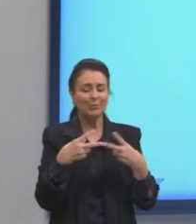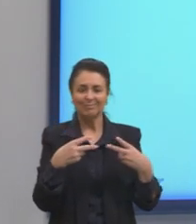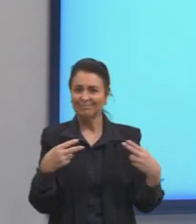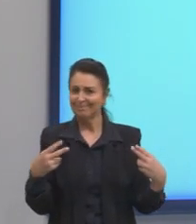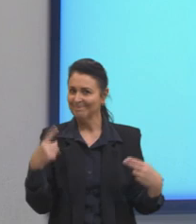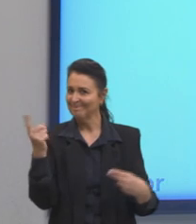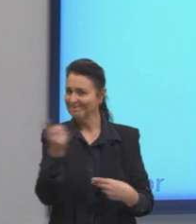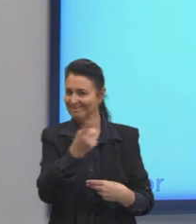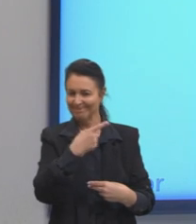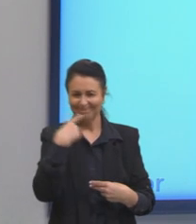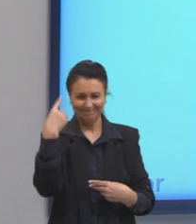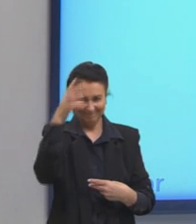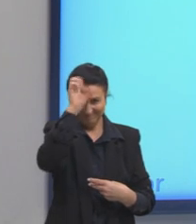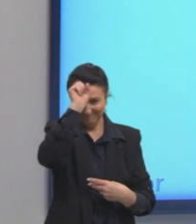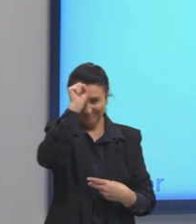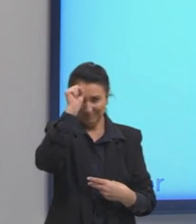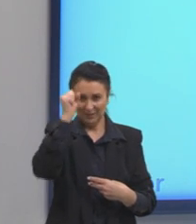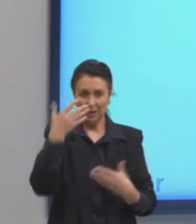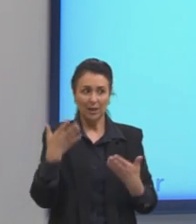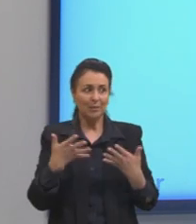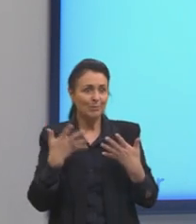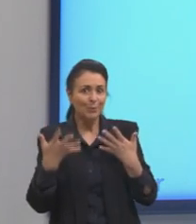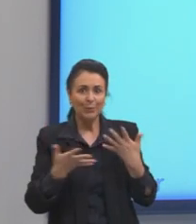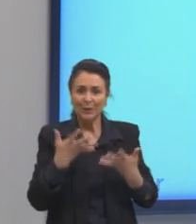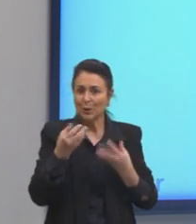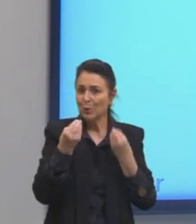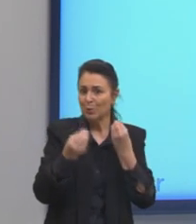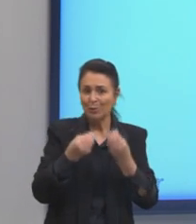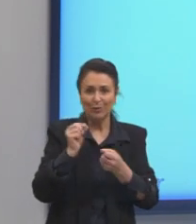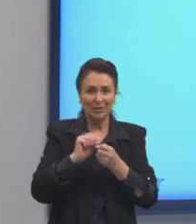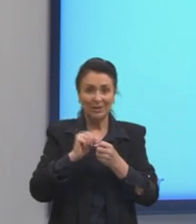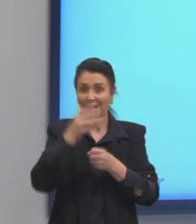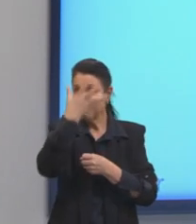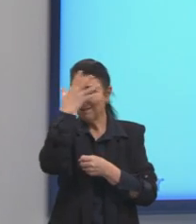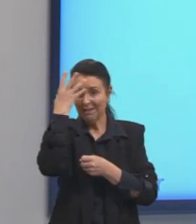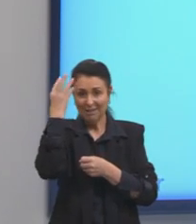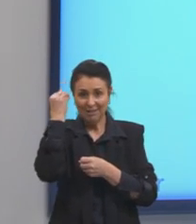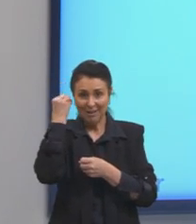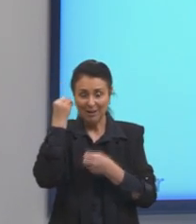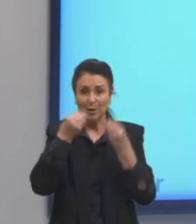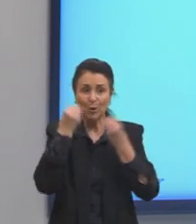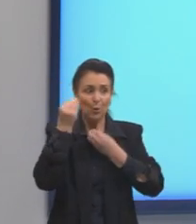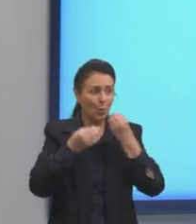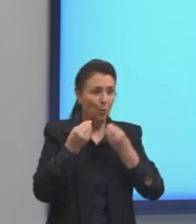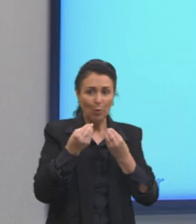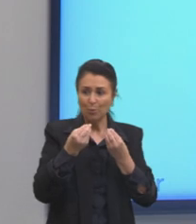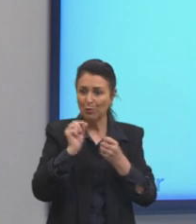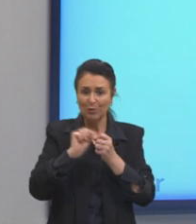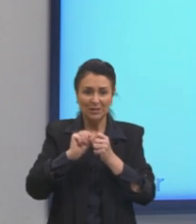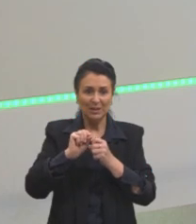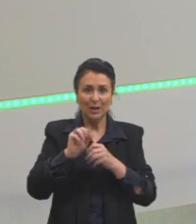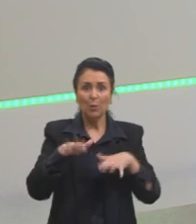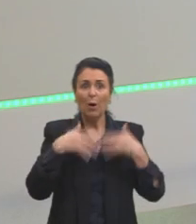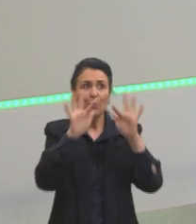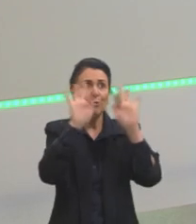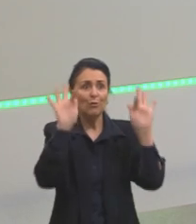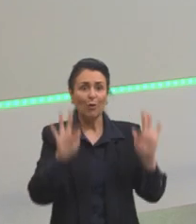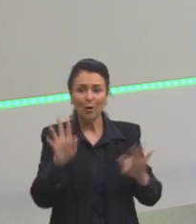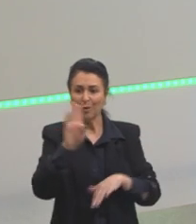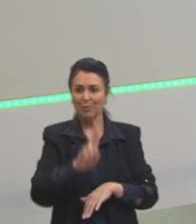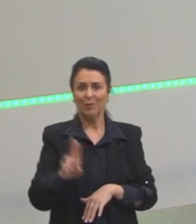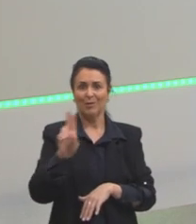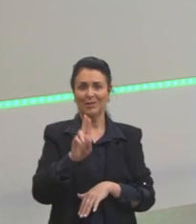às vezes, a gente não tem como demonstrar, né? Justificar da onde que vem aquela fórmula, tá? Isso acontece.